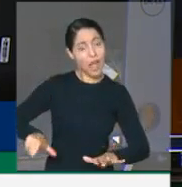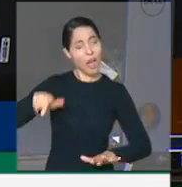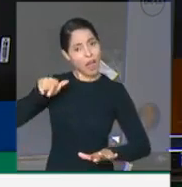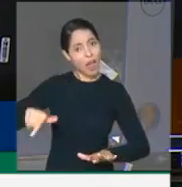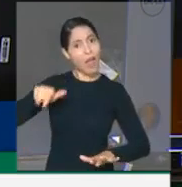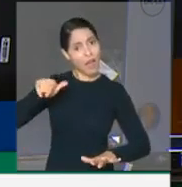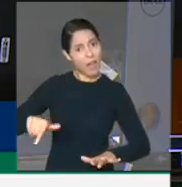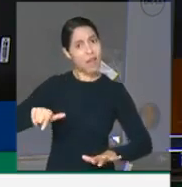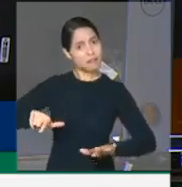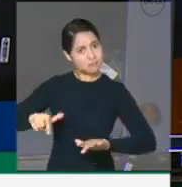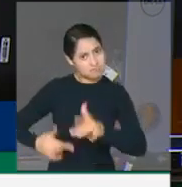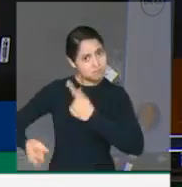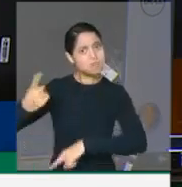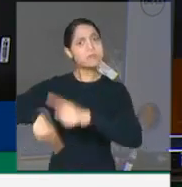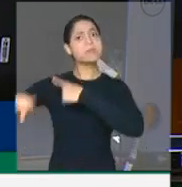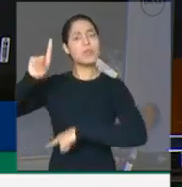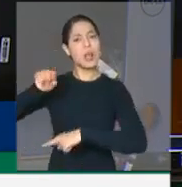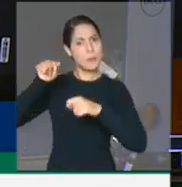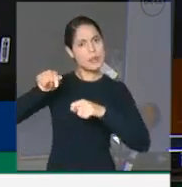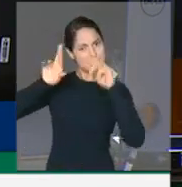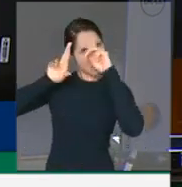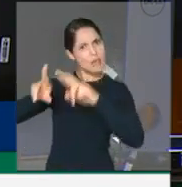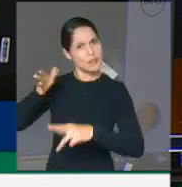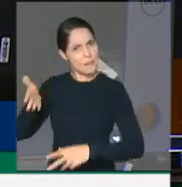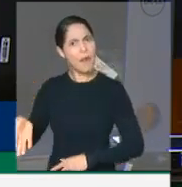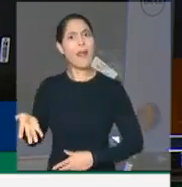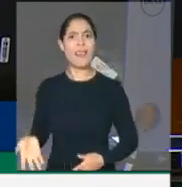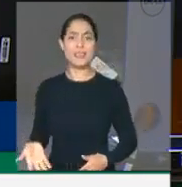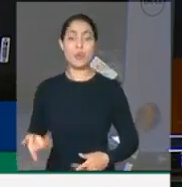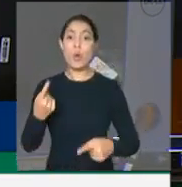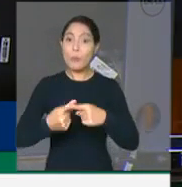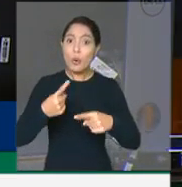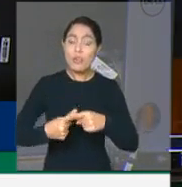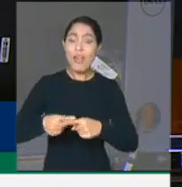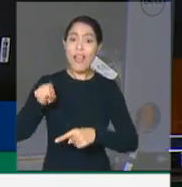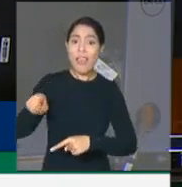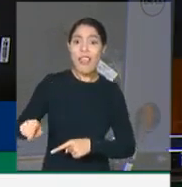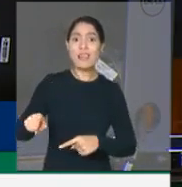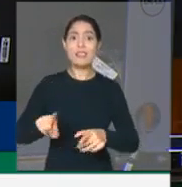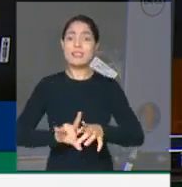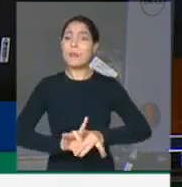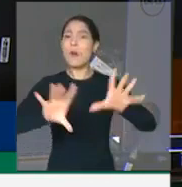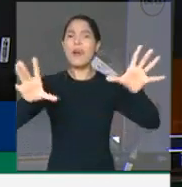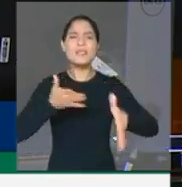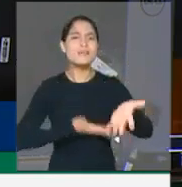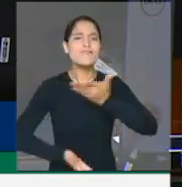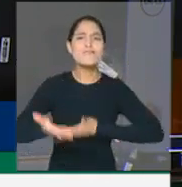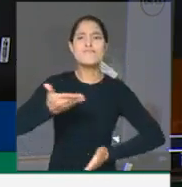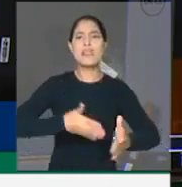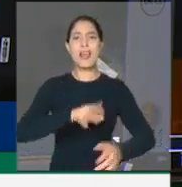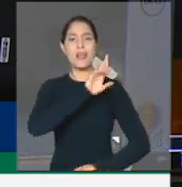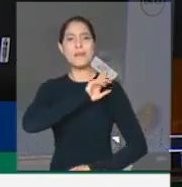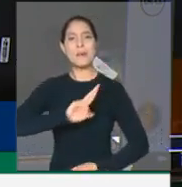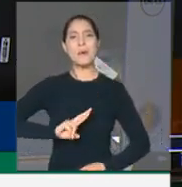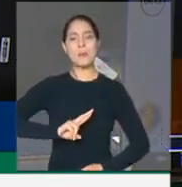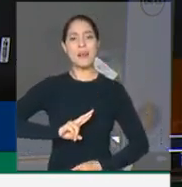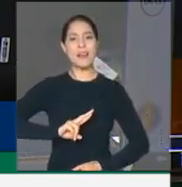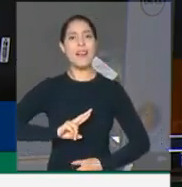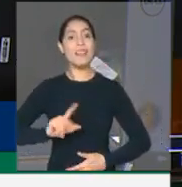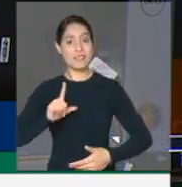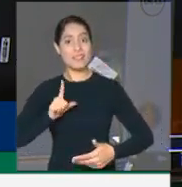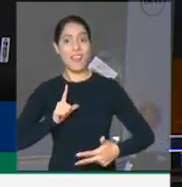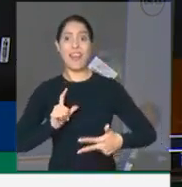ser criticado, esse esforço deve ser respeitado. O sistema democrático existe a convivência republicana entre poder